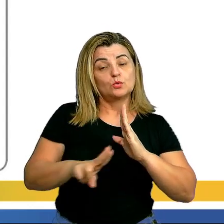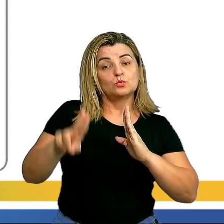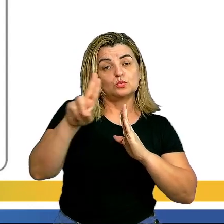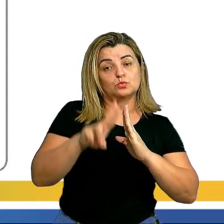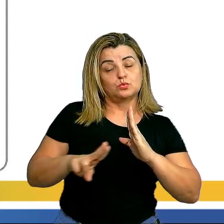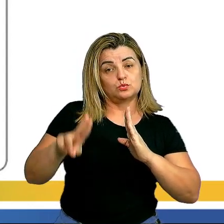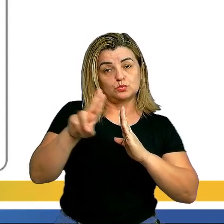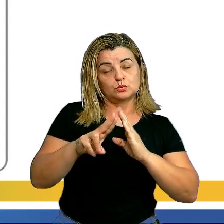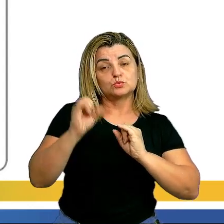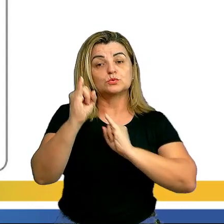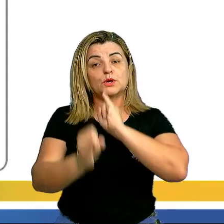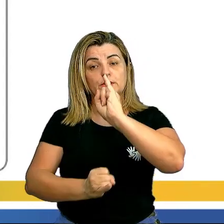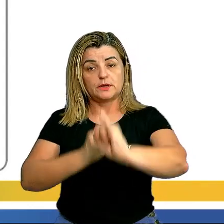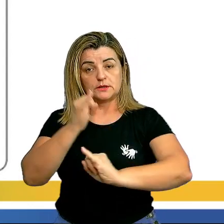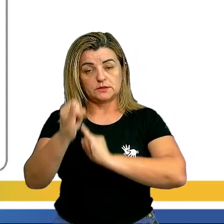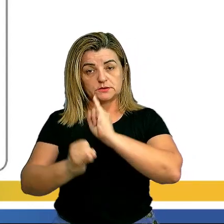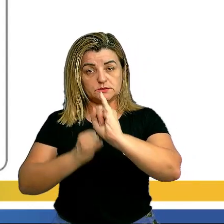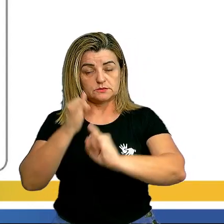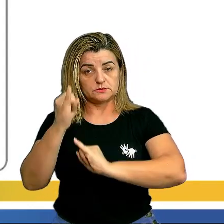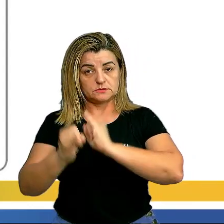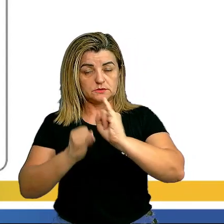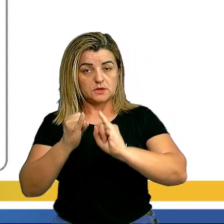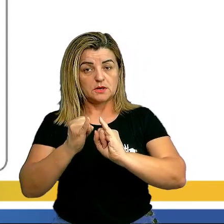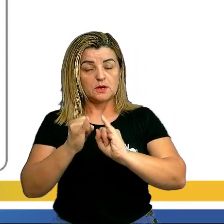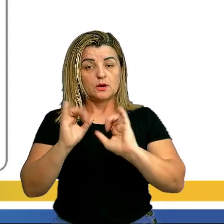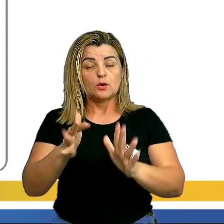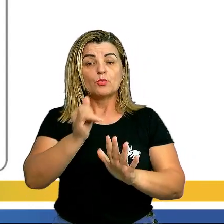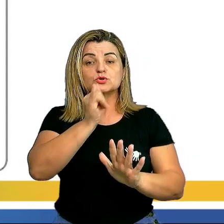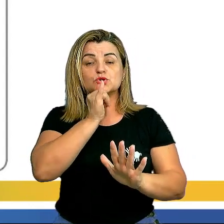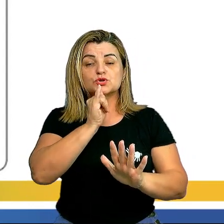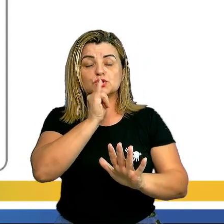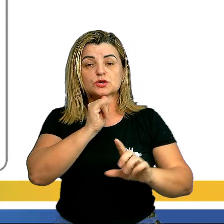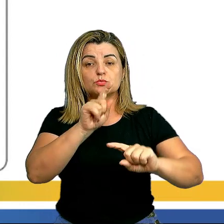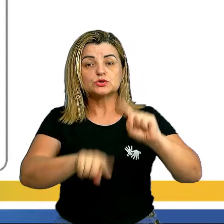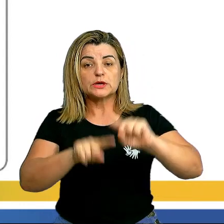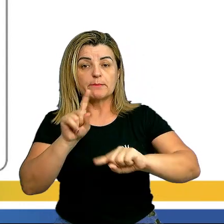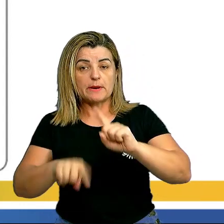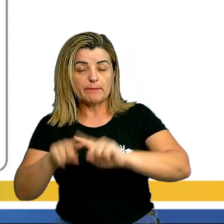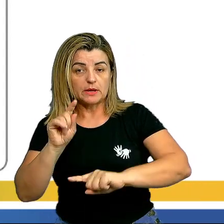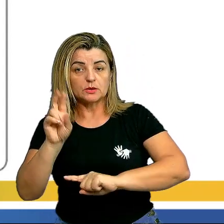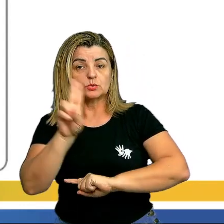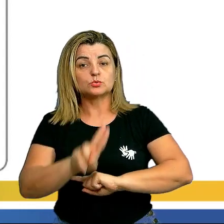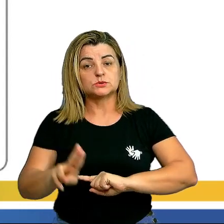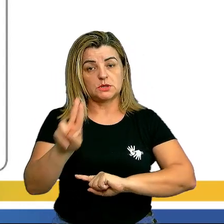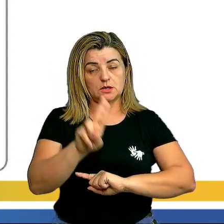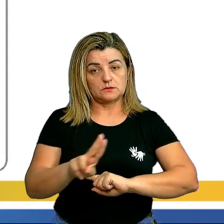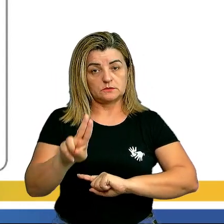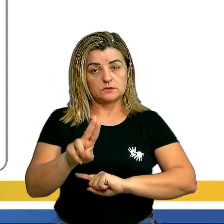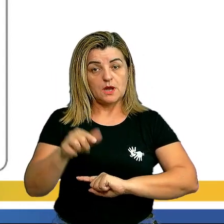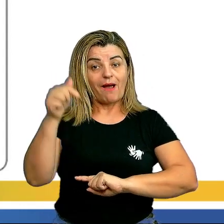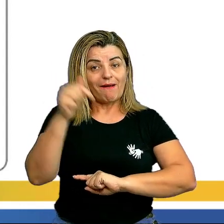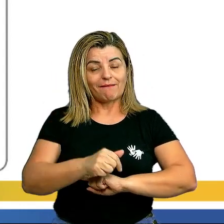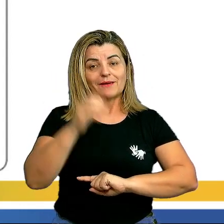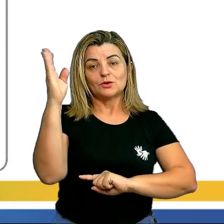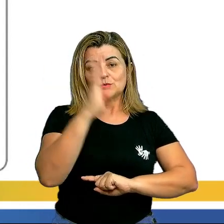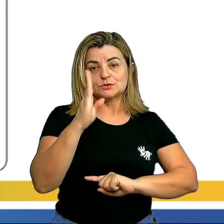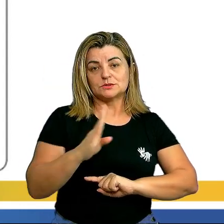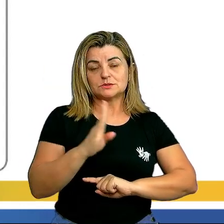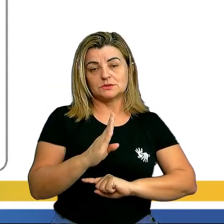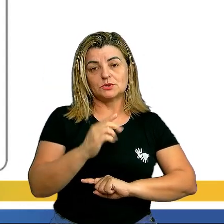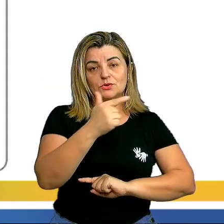da internet, por tipo de equipamento utilizado, tá? No Brasil, em